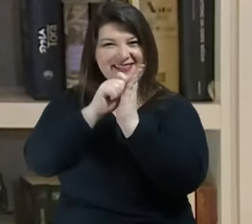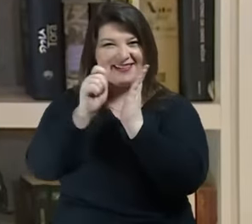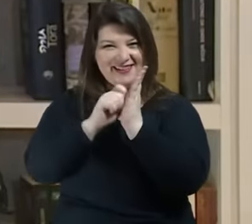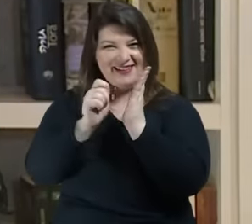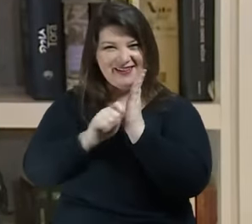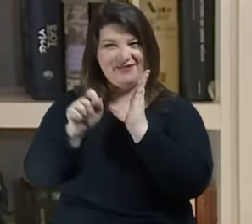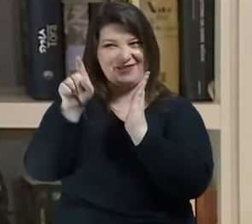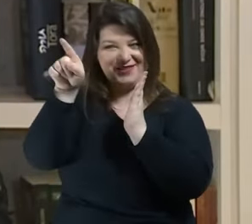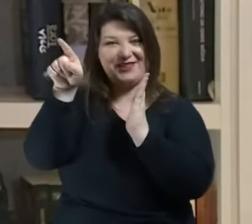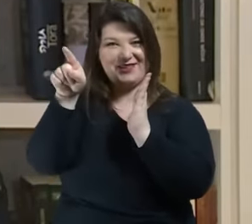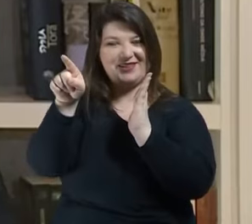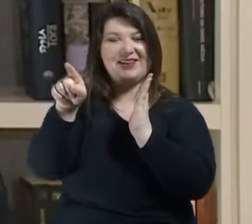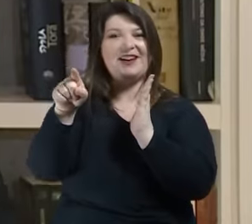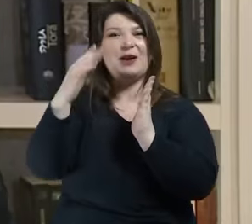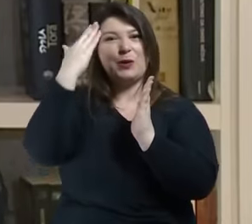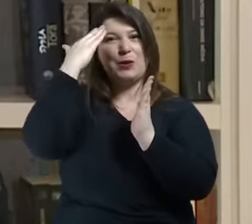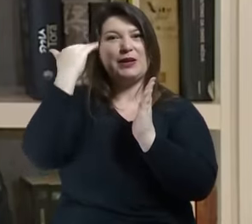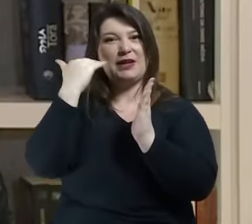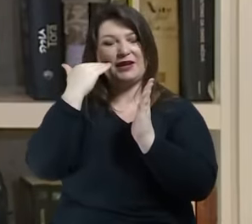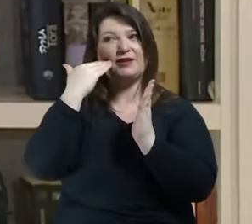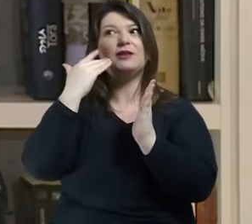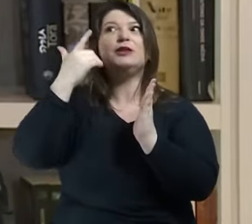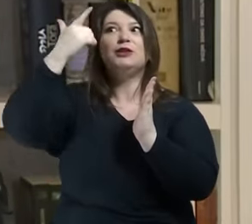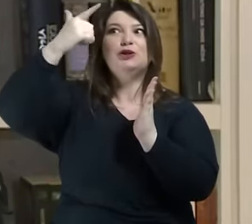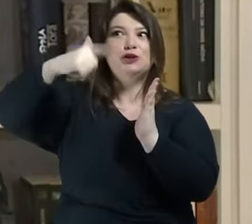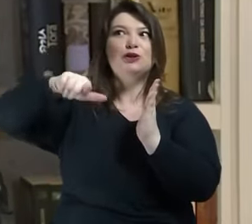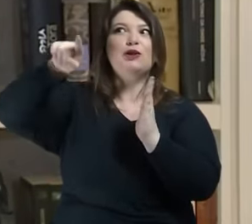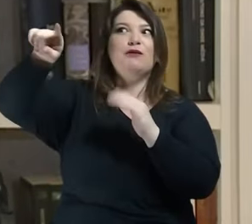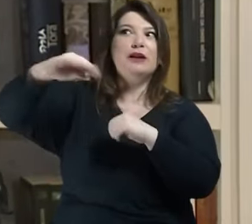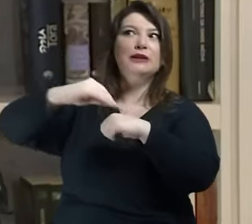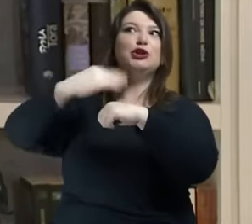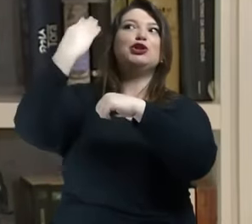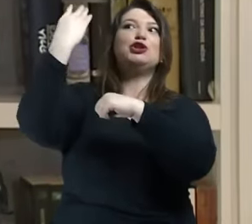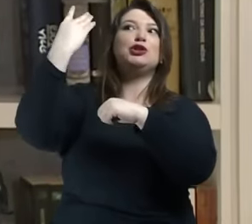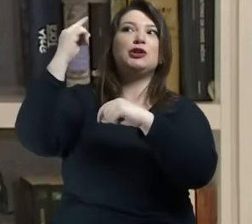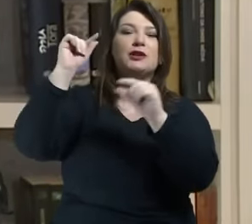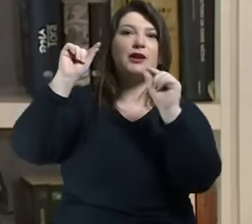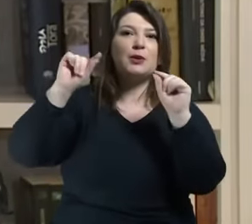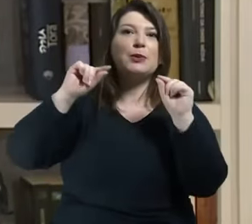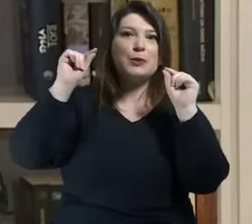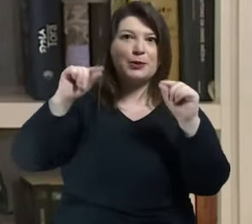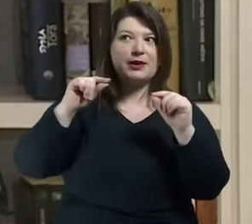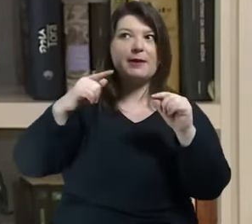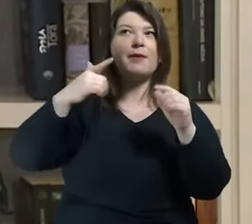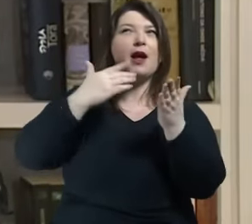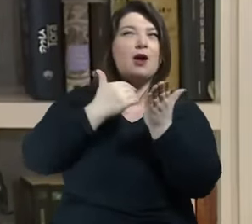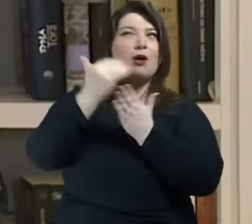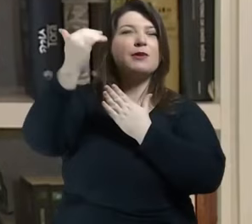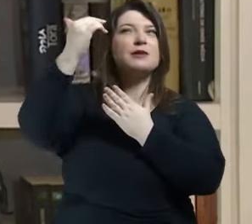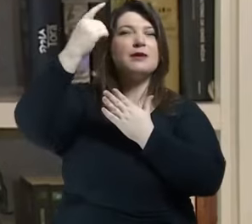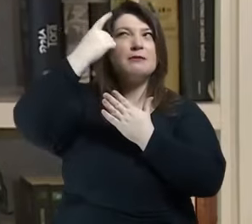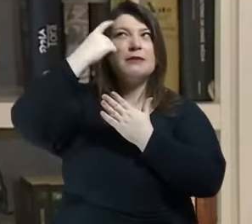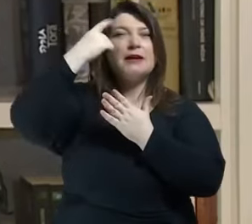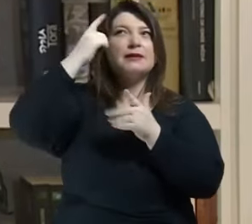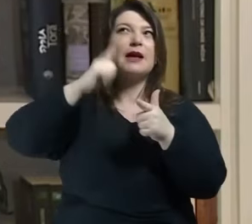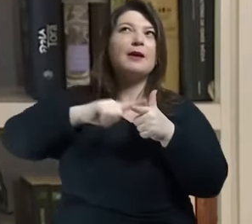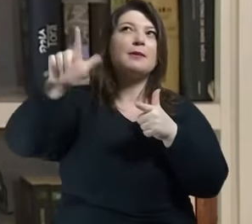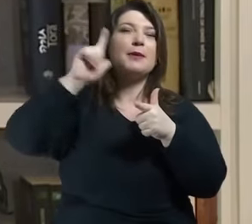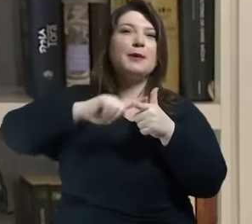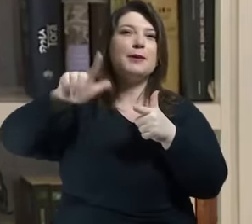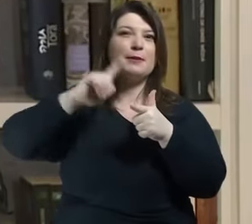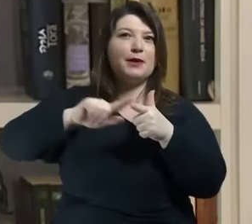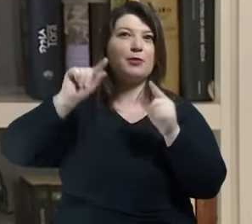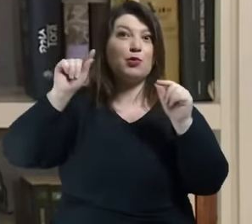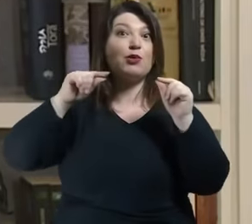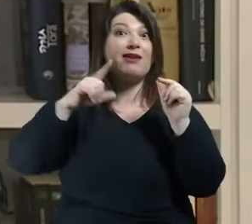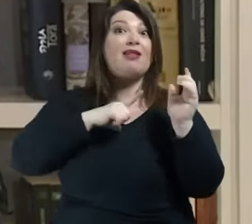brilhante como ele nos dê uma pista teórica para a gente começar a pensar os problemas que eu apresentei aqui vamos ao texto